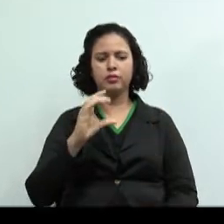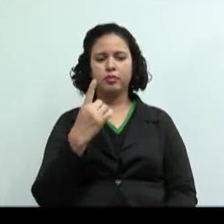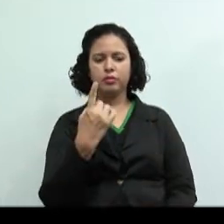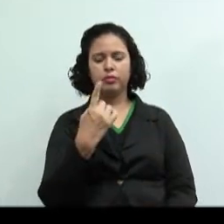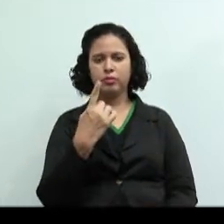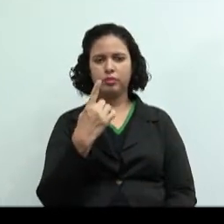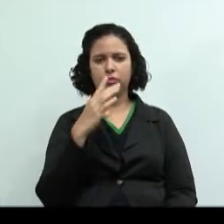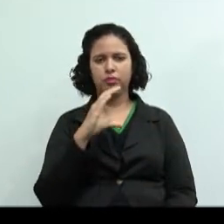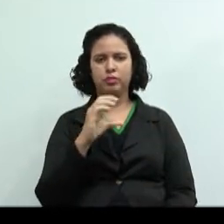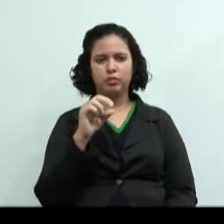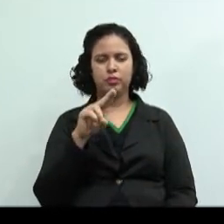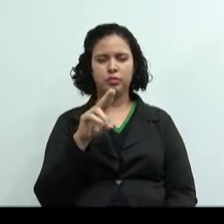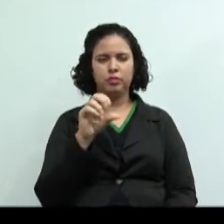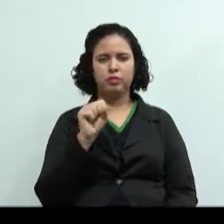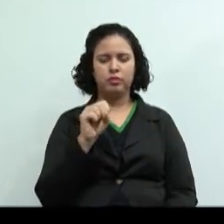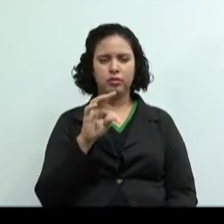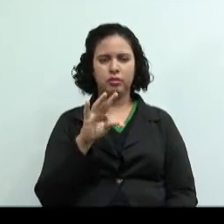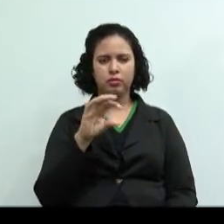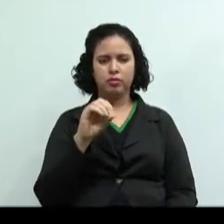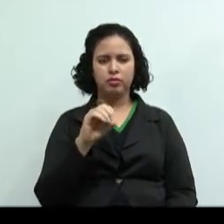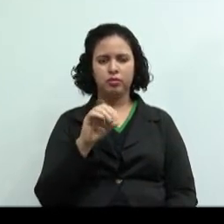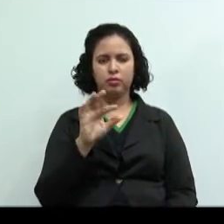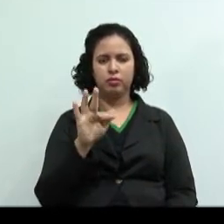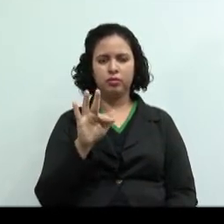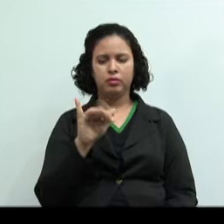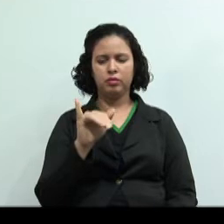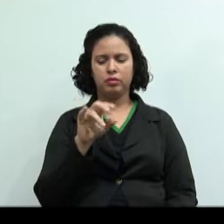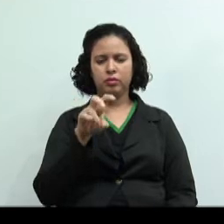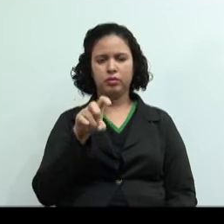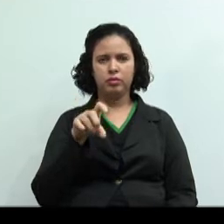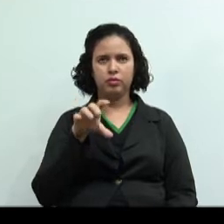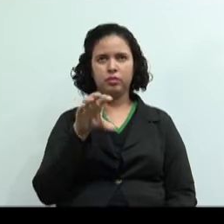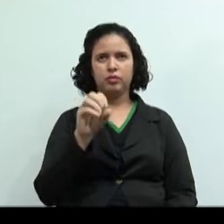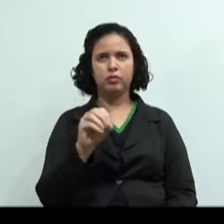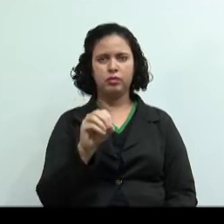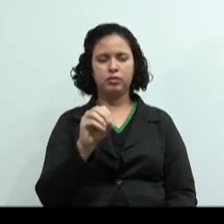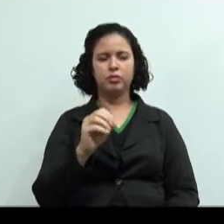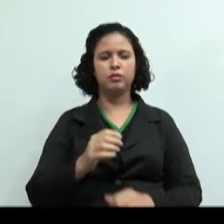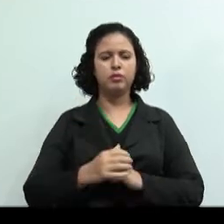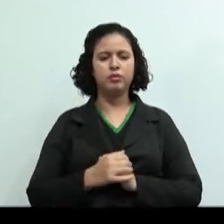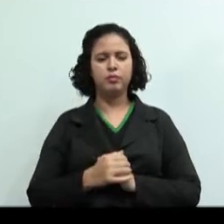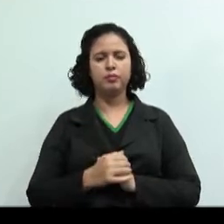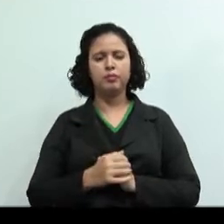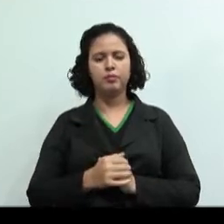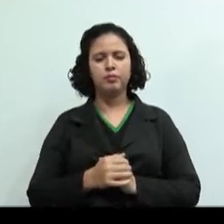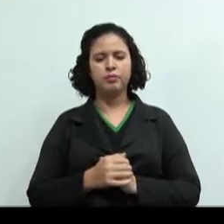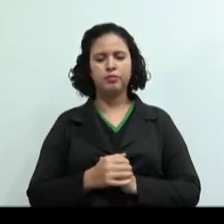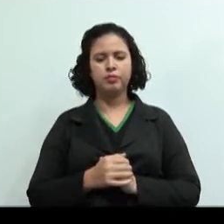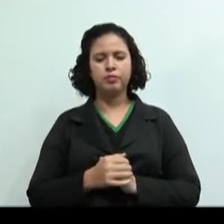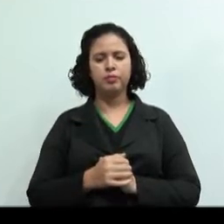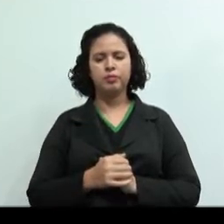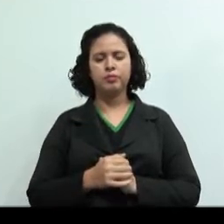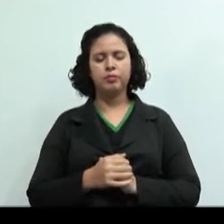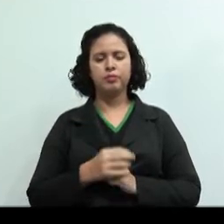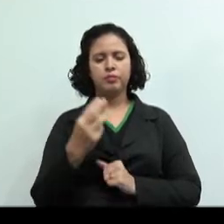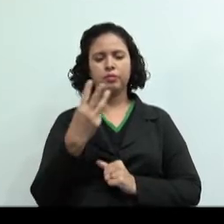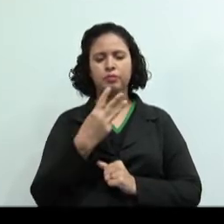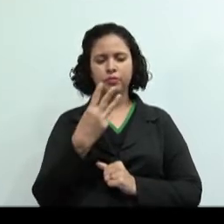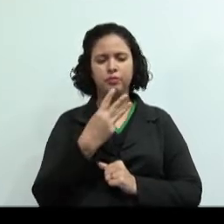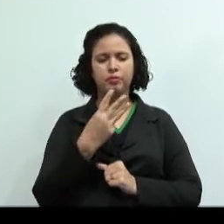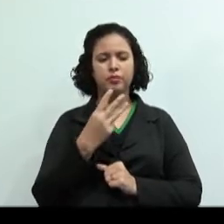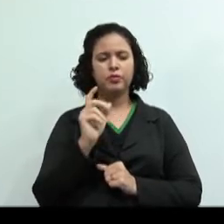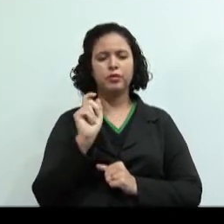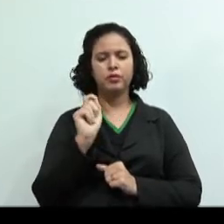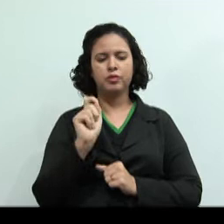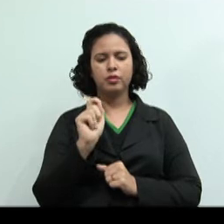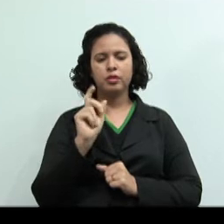Então, 1. Seria 1. Custo fixo. Depois, os custos são custos apropriados diretamente. Olha aqui a